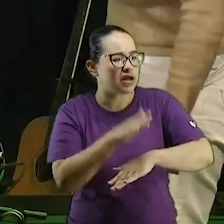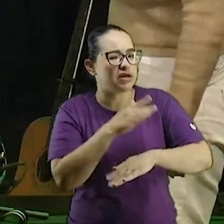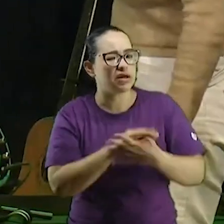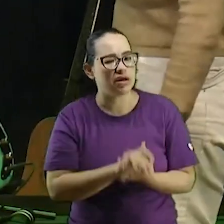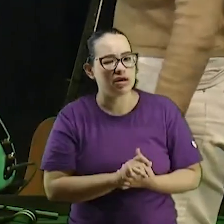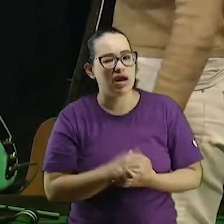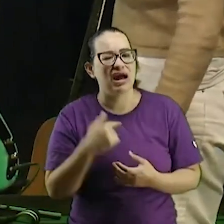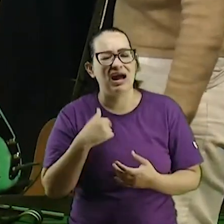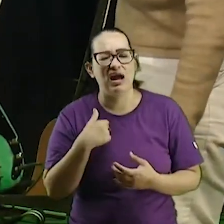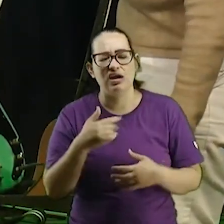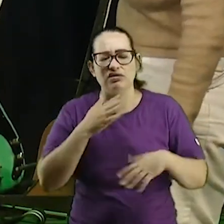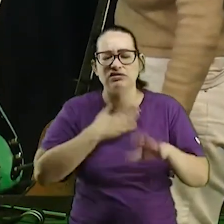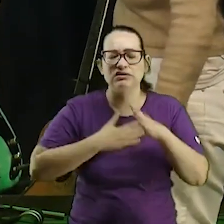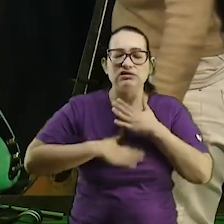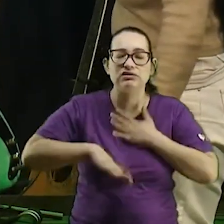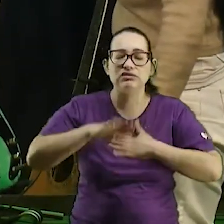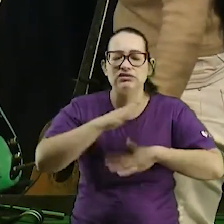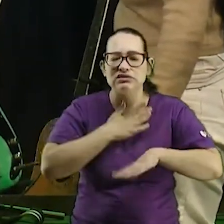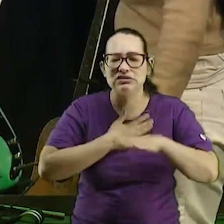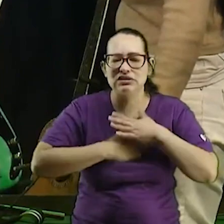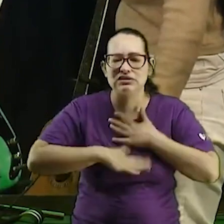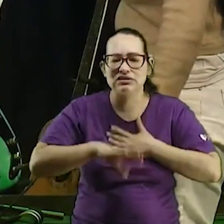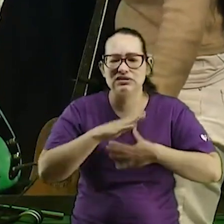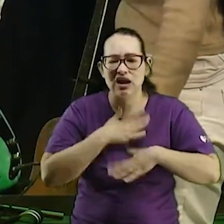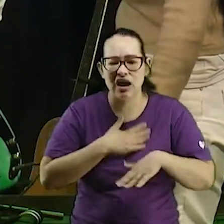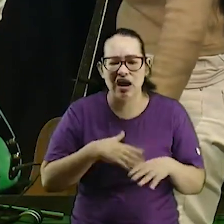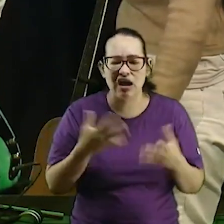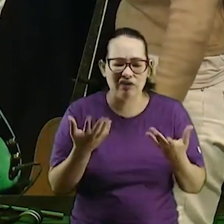descansar ver uma série na televisão